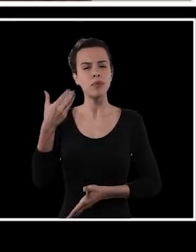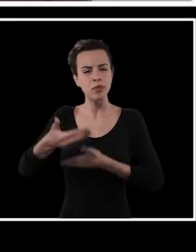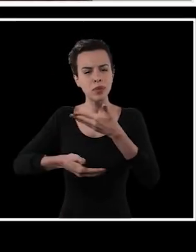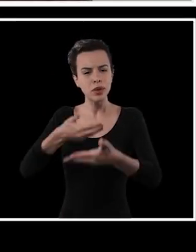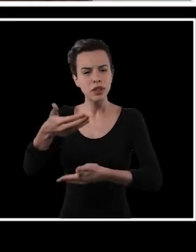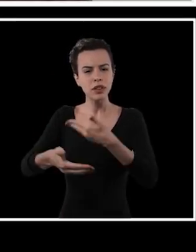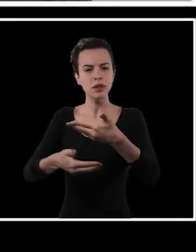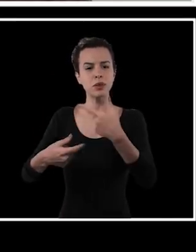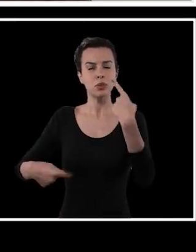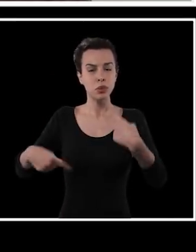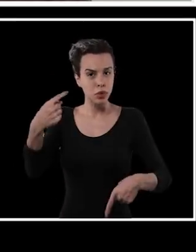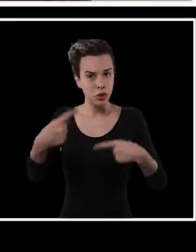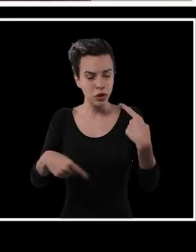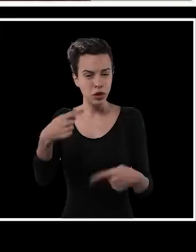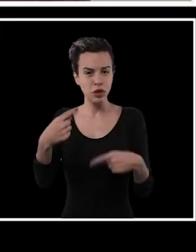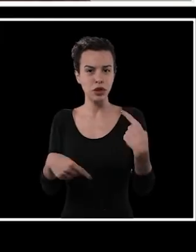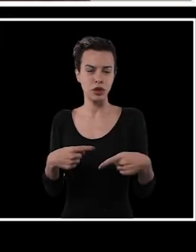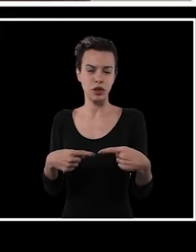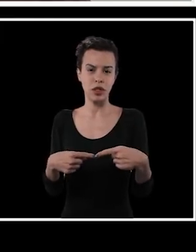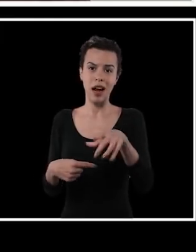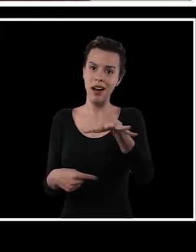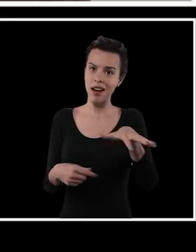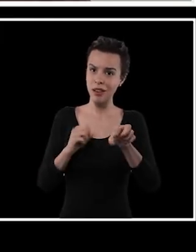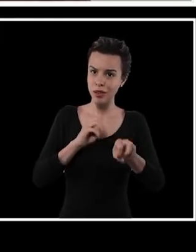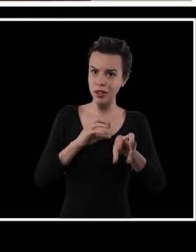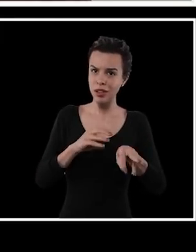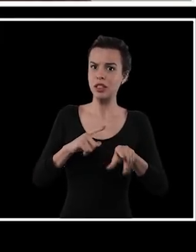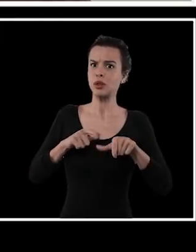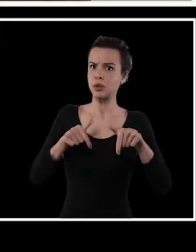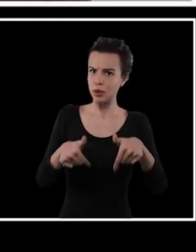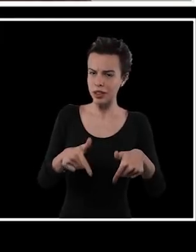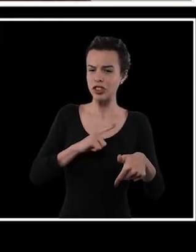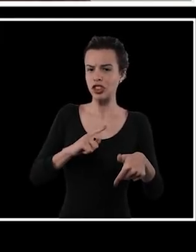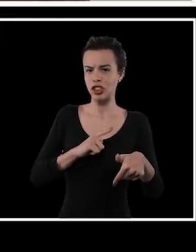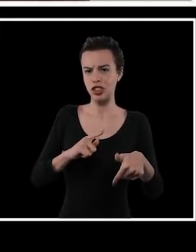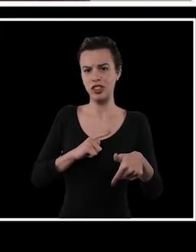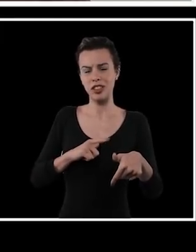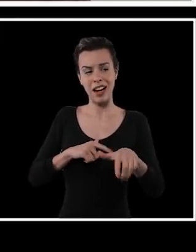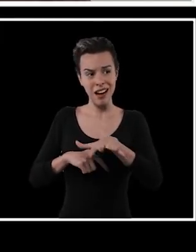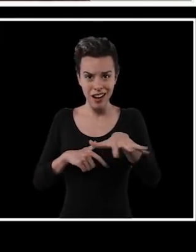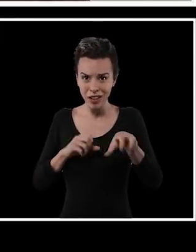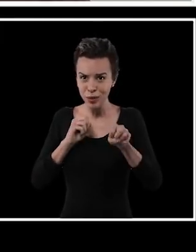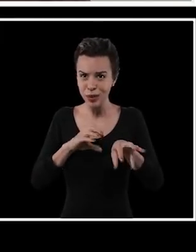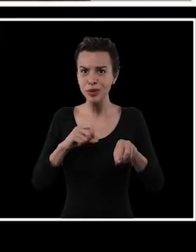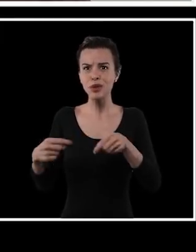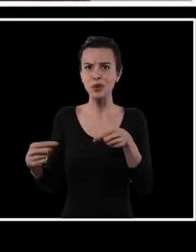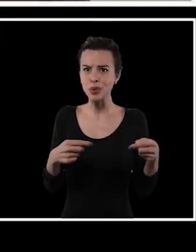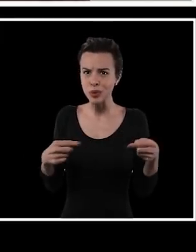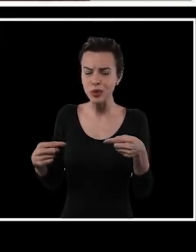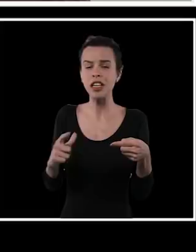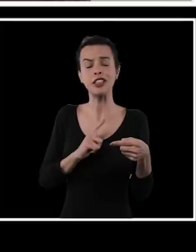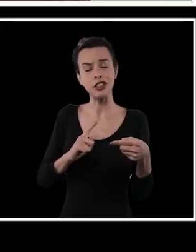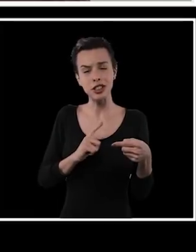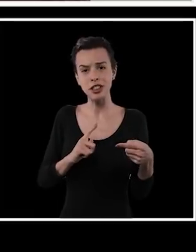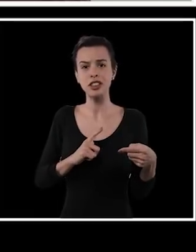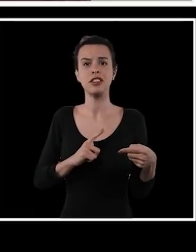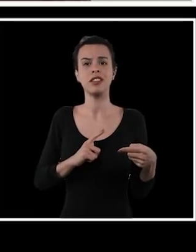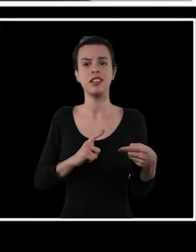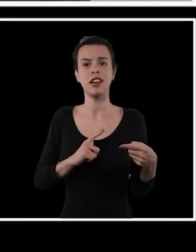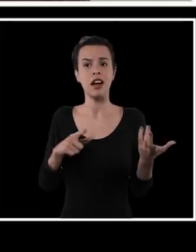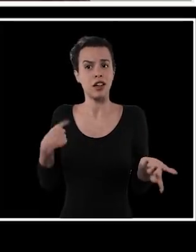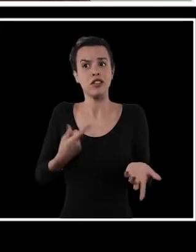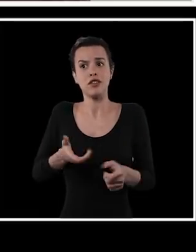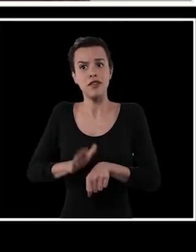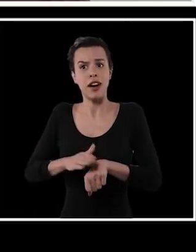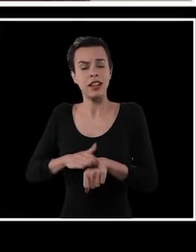como parte do processo político, e no campo da educação tem luta, no campo da educação tem